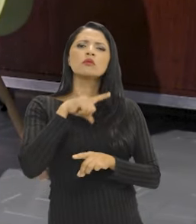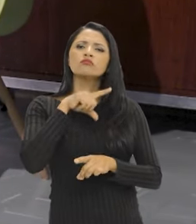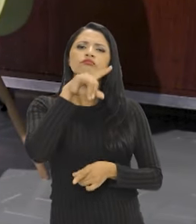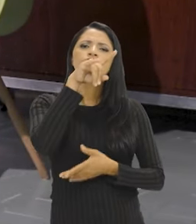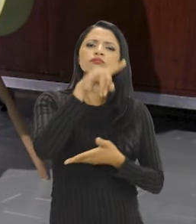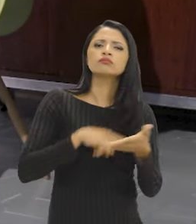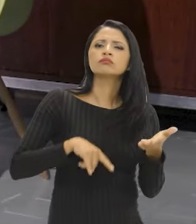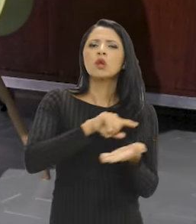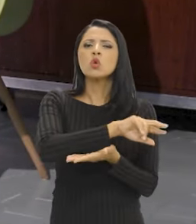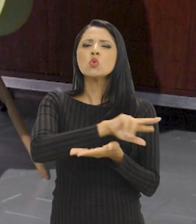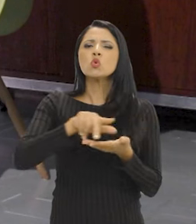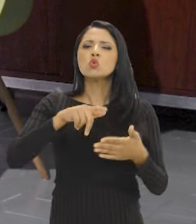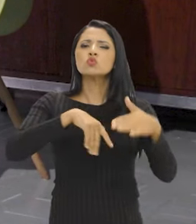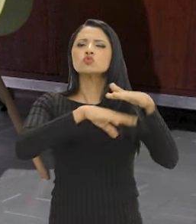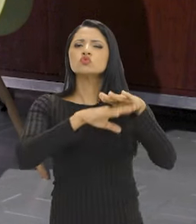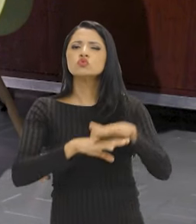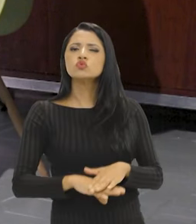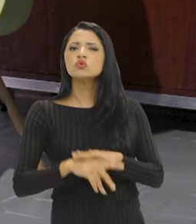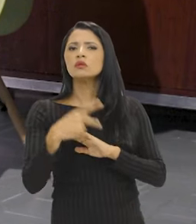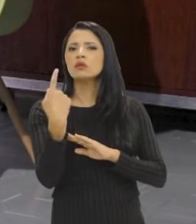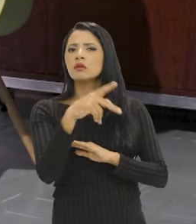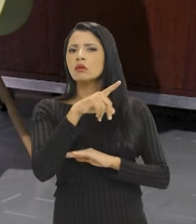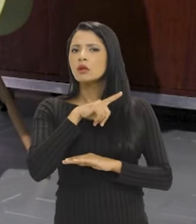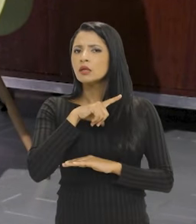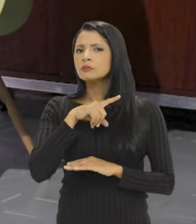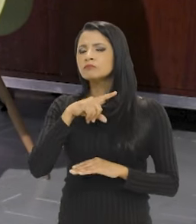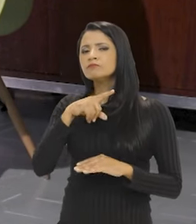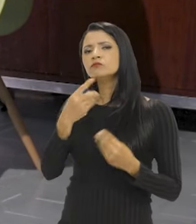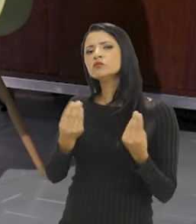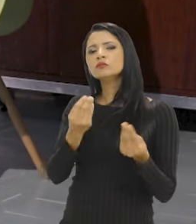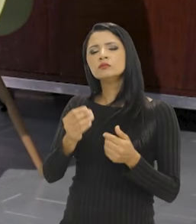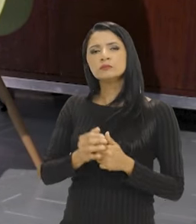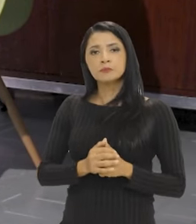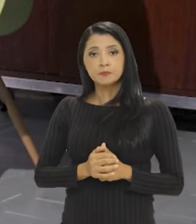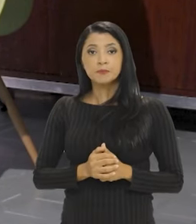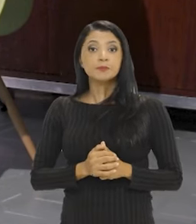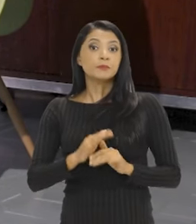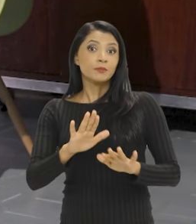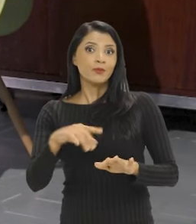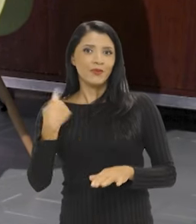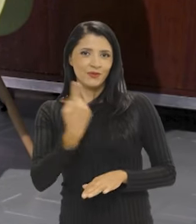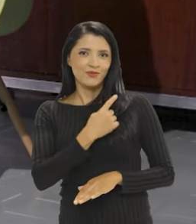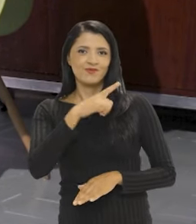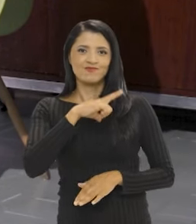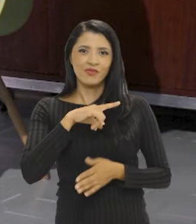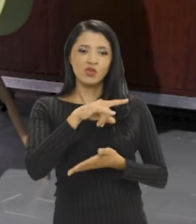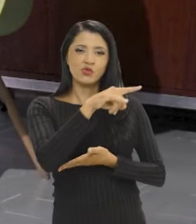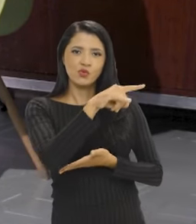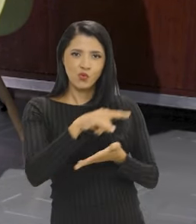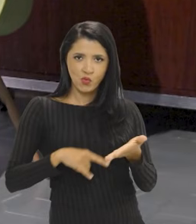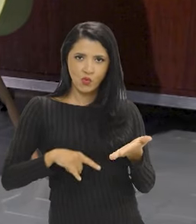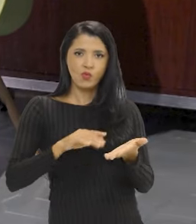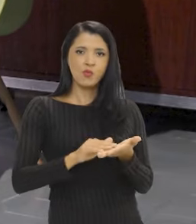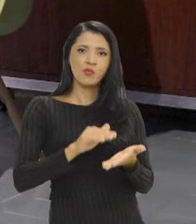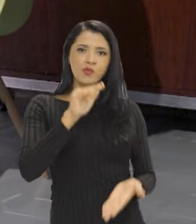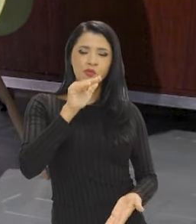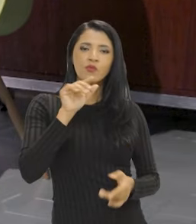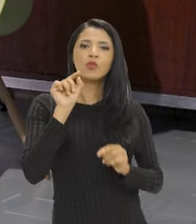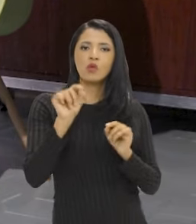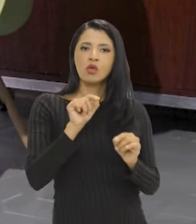então, nos arquivos que o Arquivo Nacional detém? Bom, a gente tem uma documentação